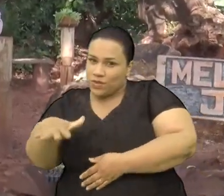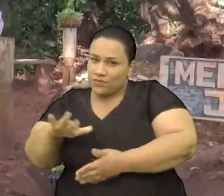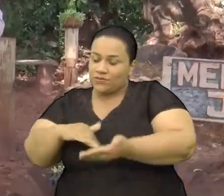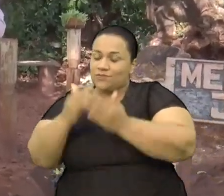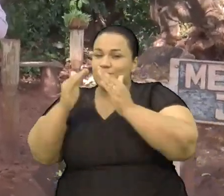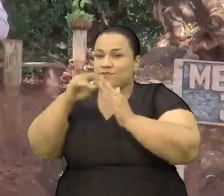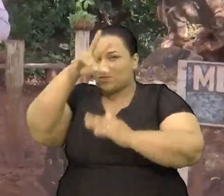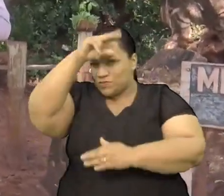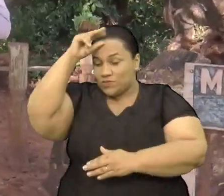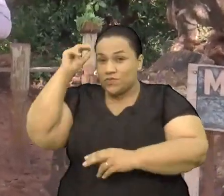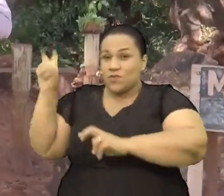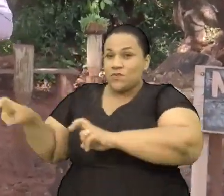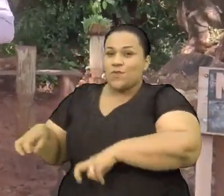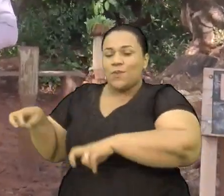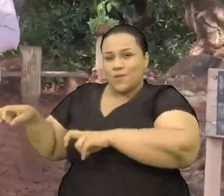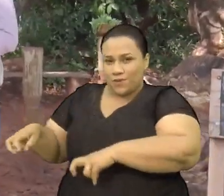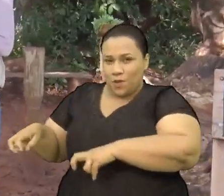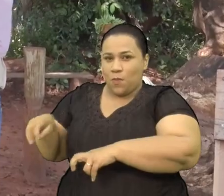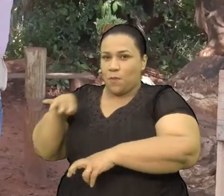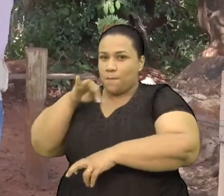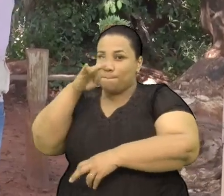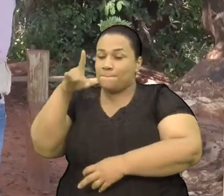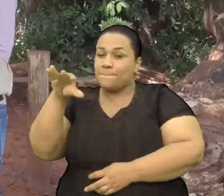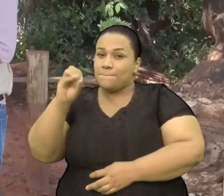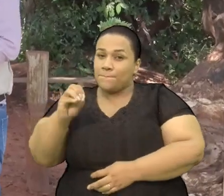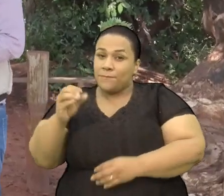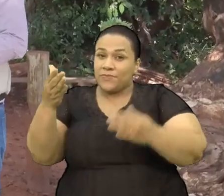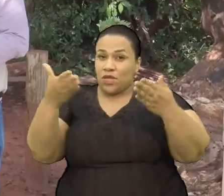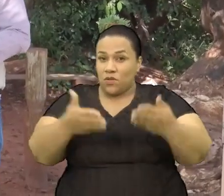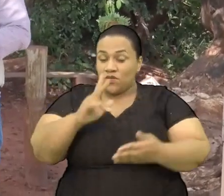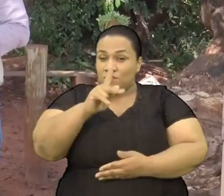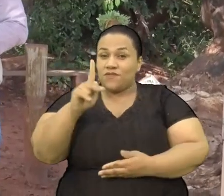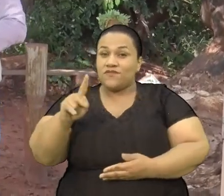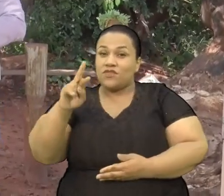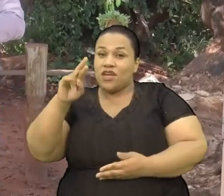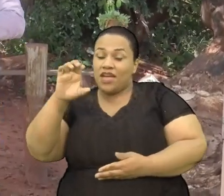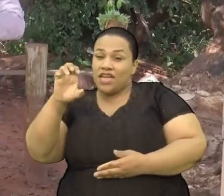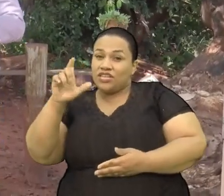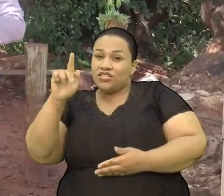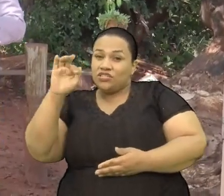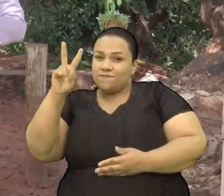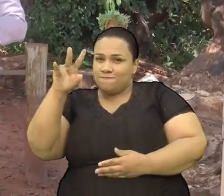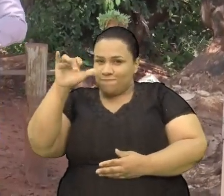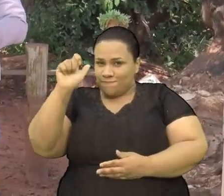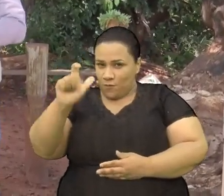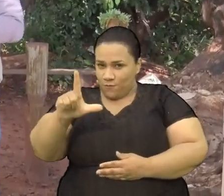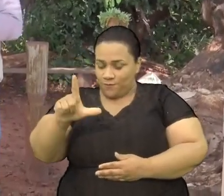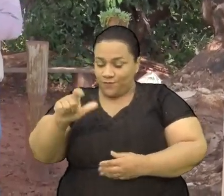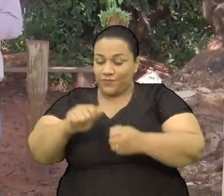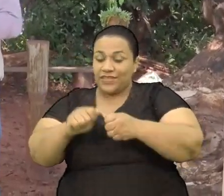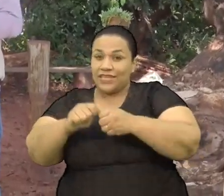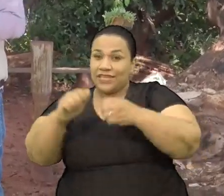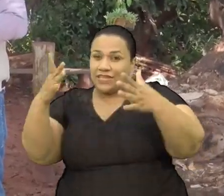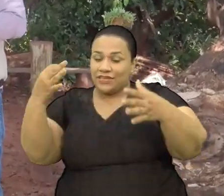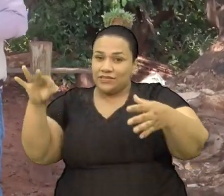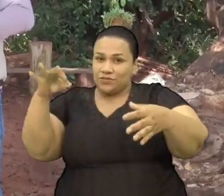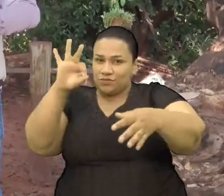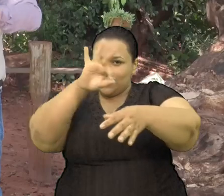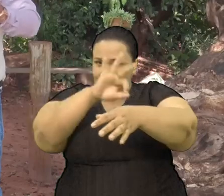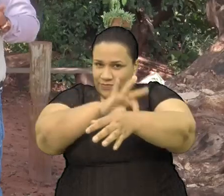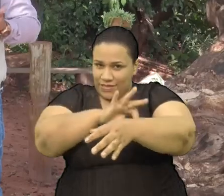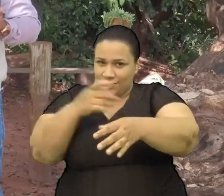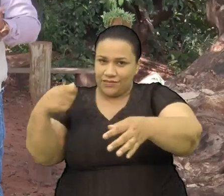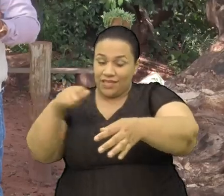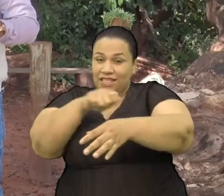Barão A qual nós estamos Nesse momento Com o professor Regivaldo E o Meliponário Tem uma grande diferença Da